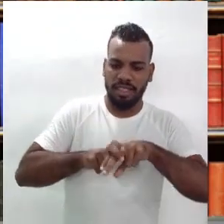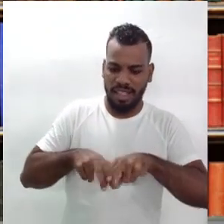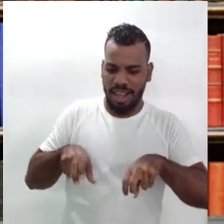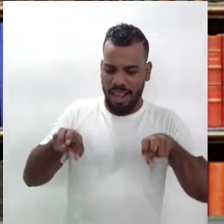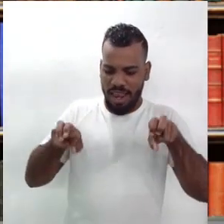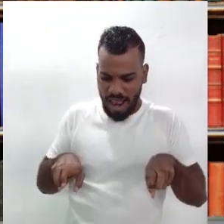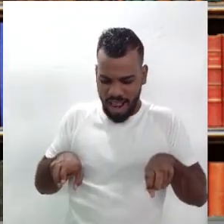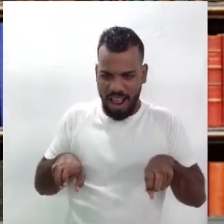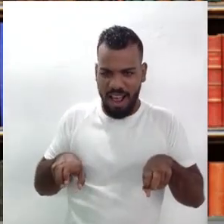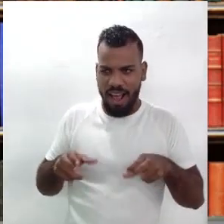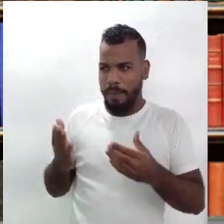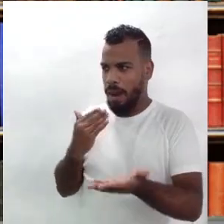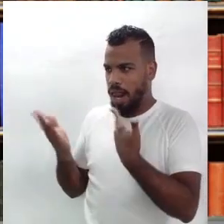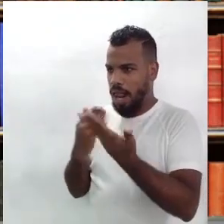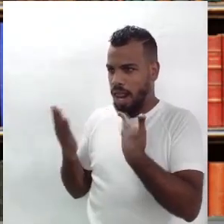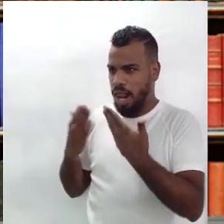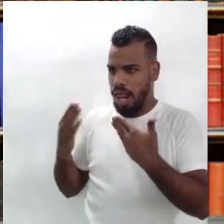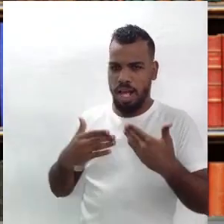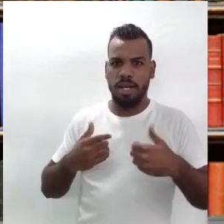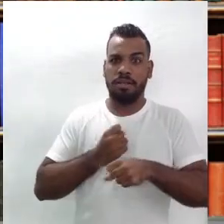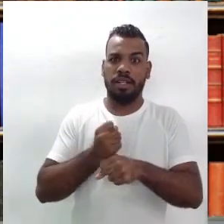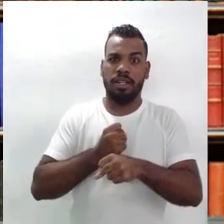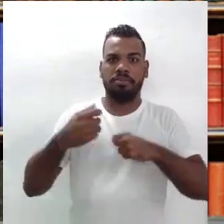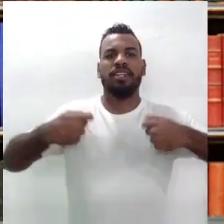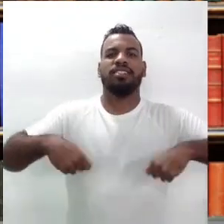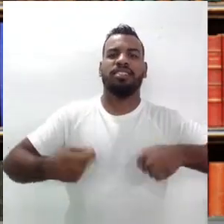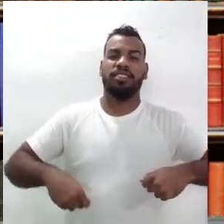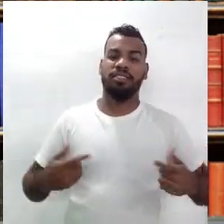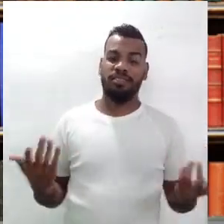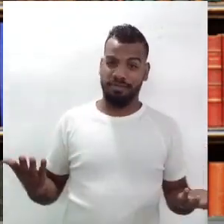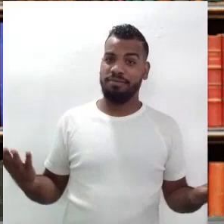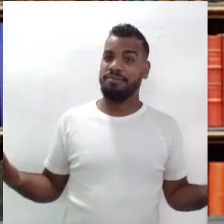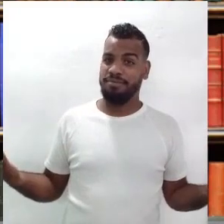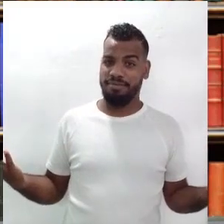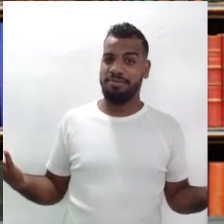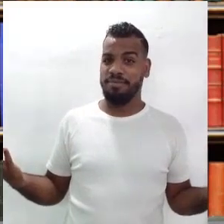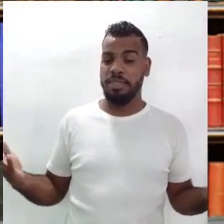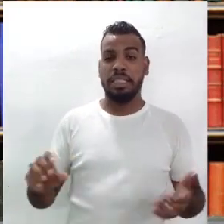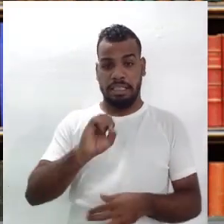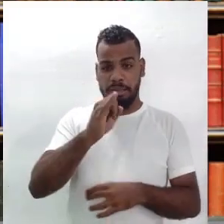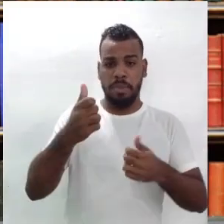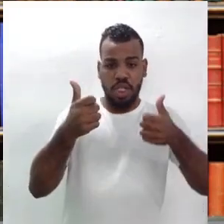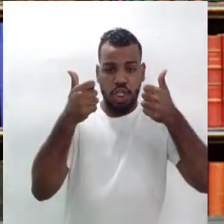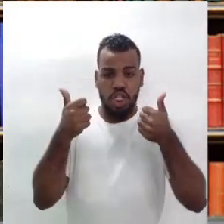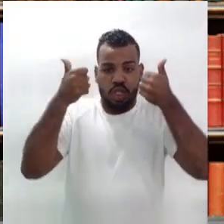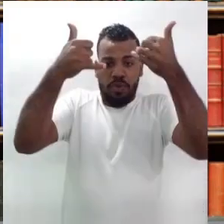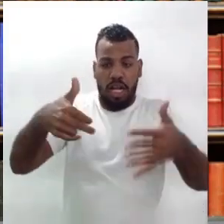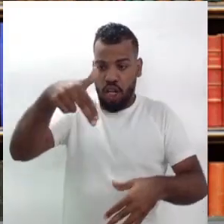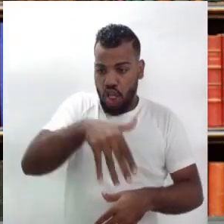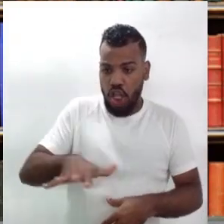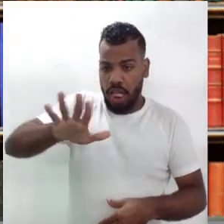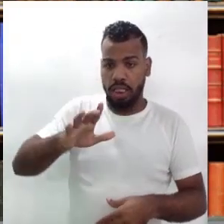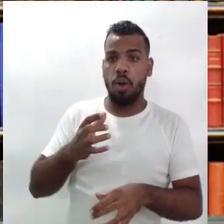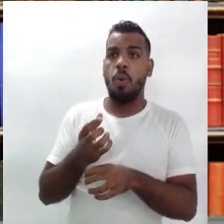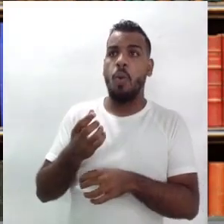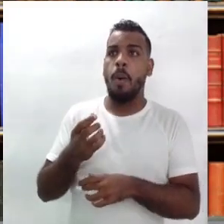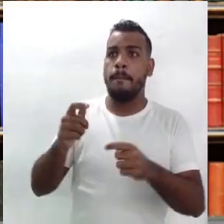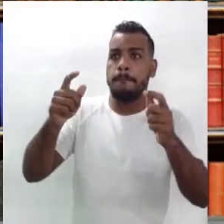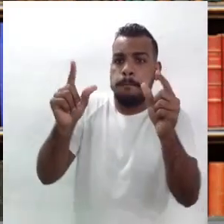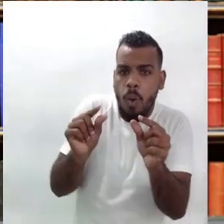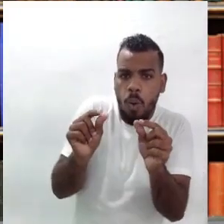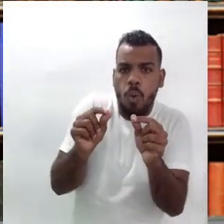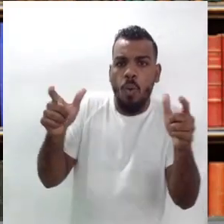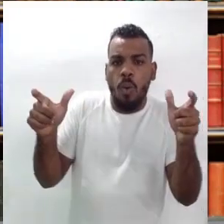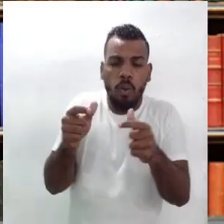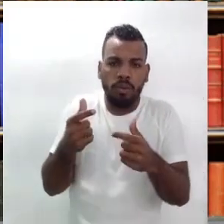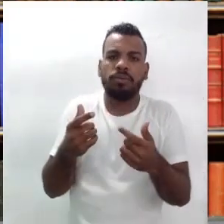aqui tratando o assunto. Então, eu acho que isso é o suficiente para dizer que a nossa cultura, seja na